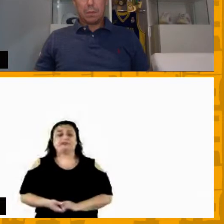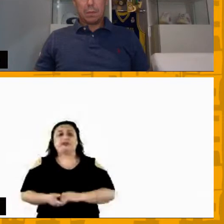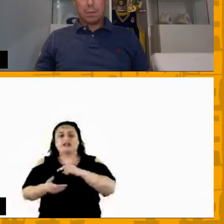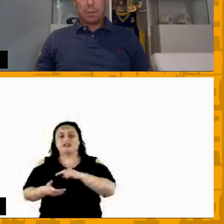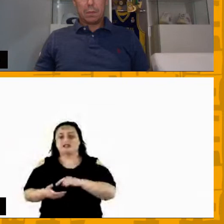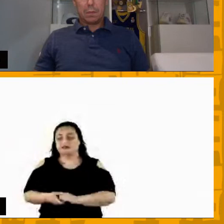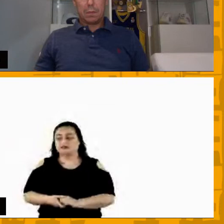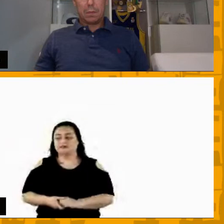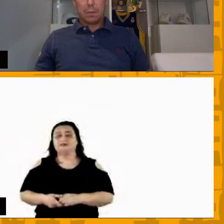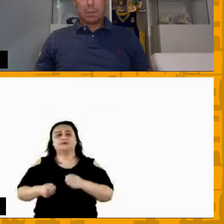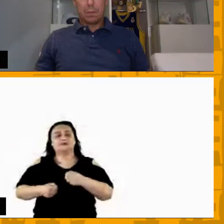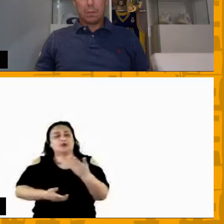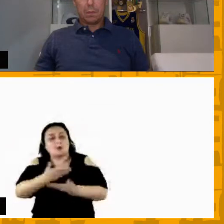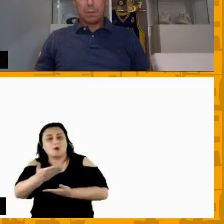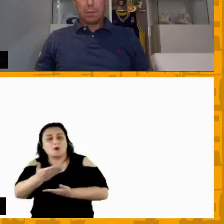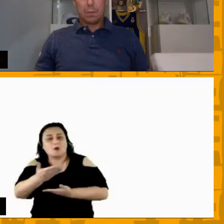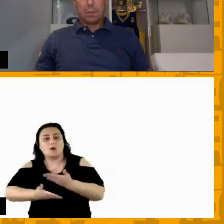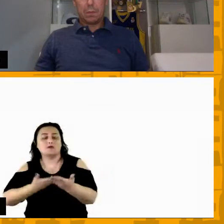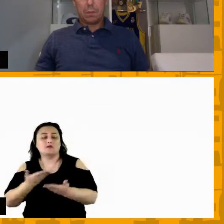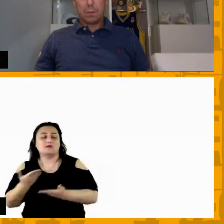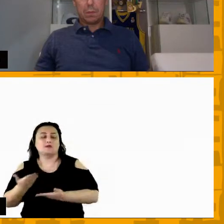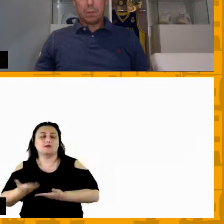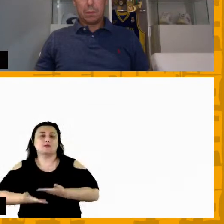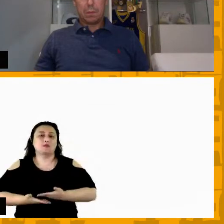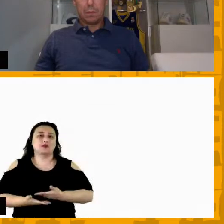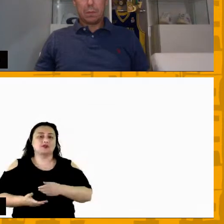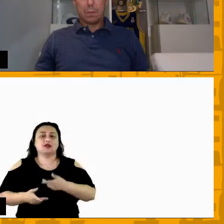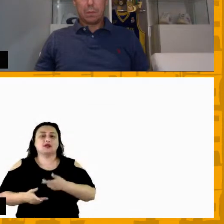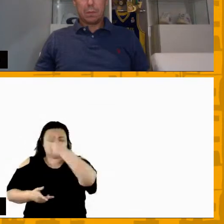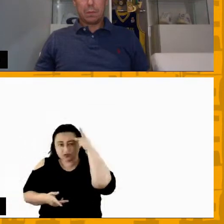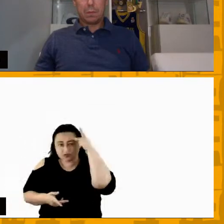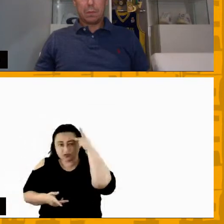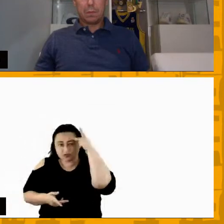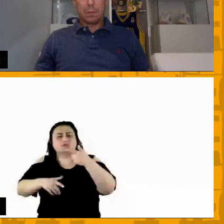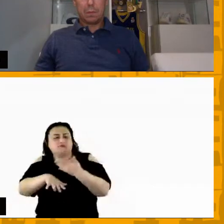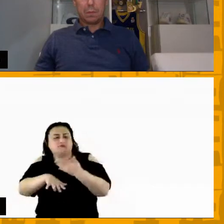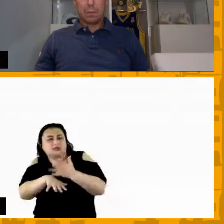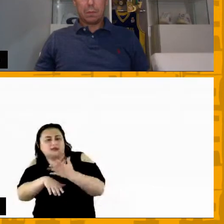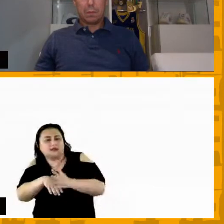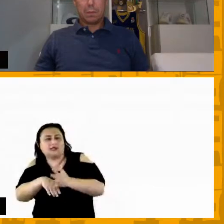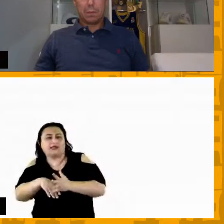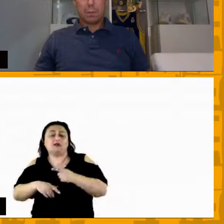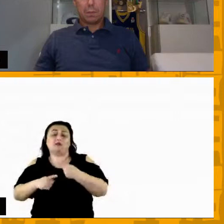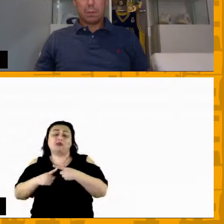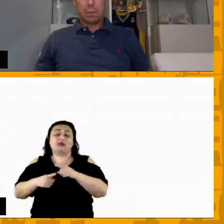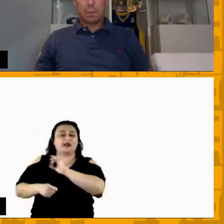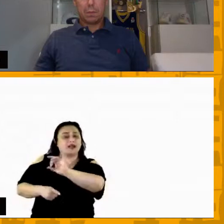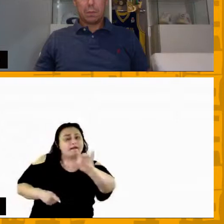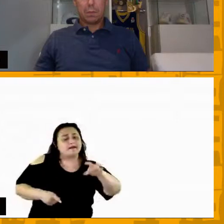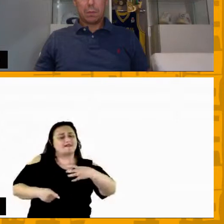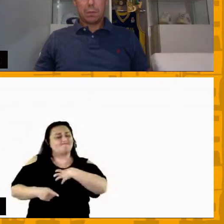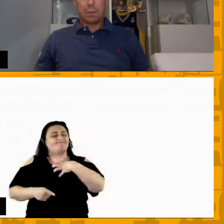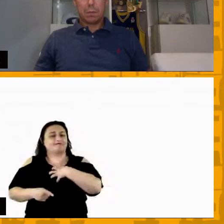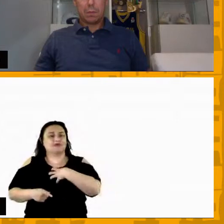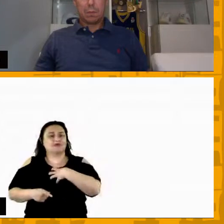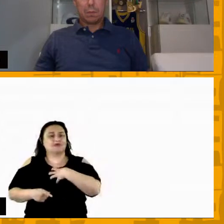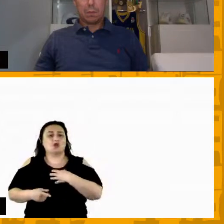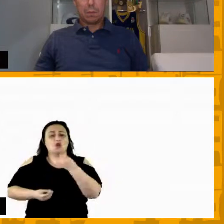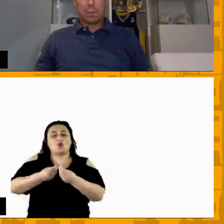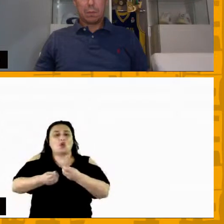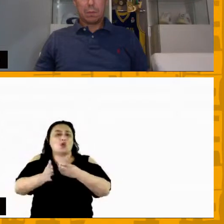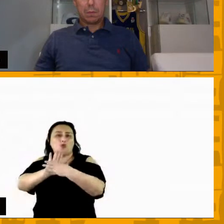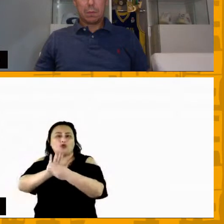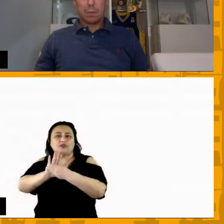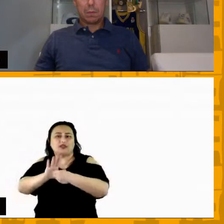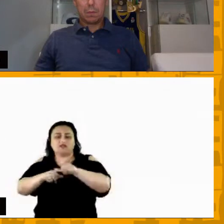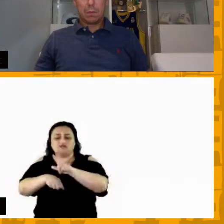repercutem na experiência pessoal de cada um. Os modelos de liderança no esporte, eles falam isso, né? Um bom líder, ele